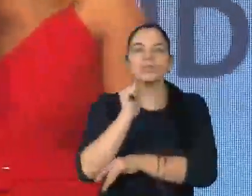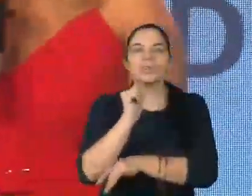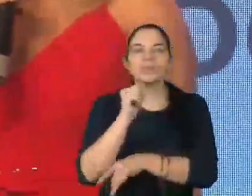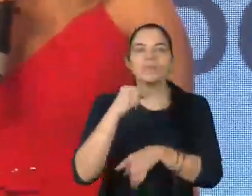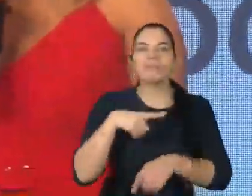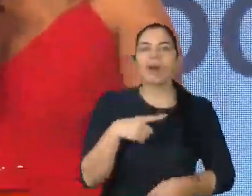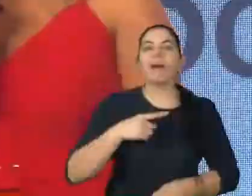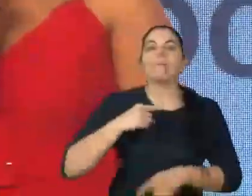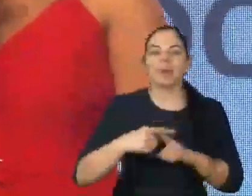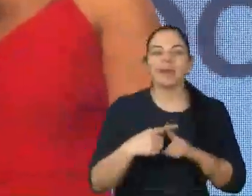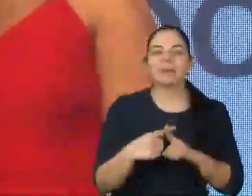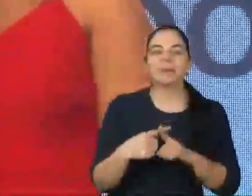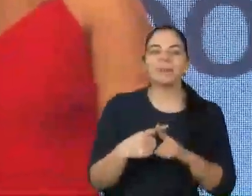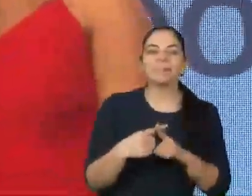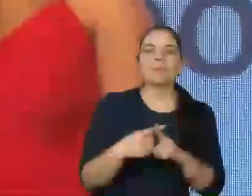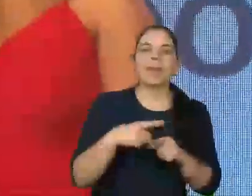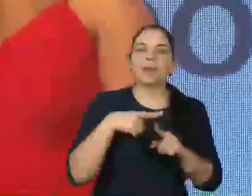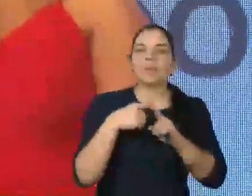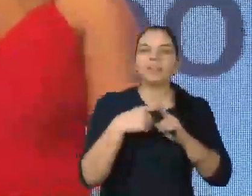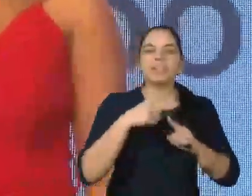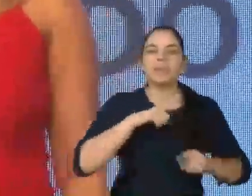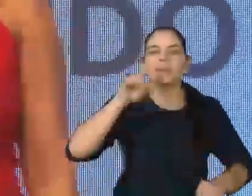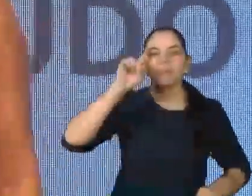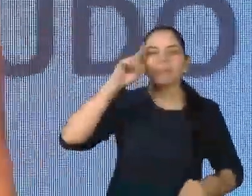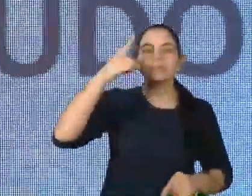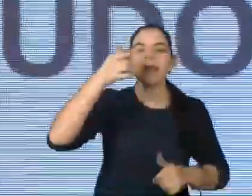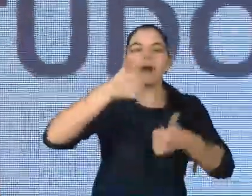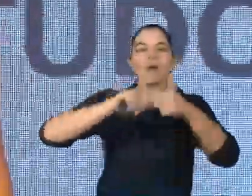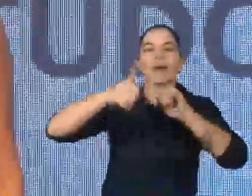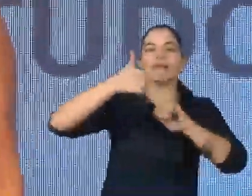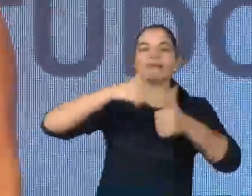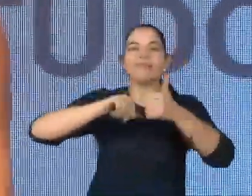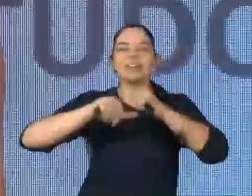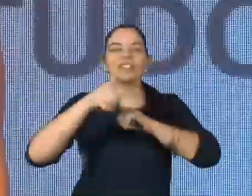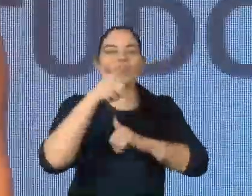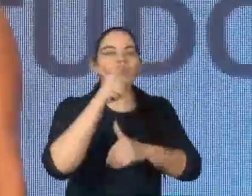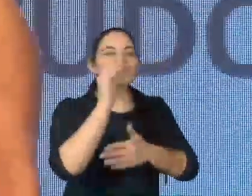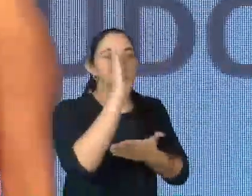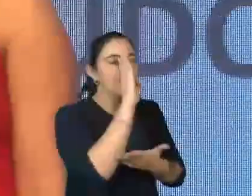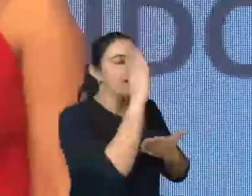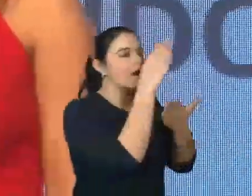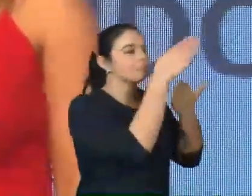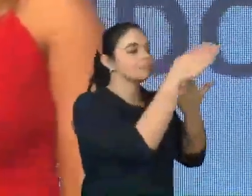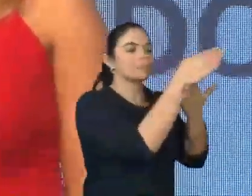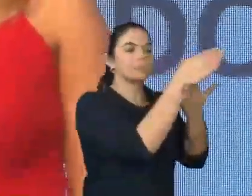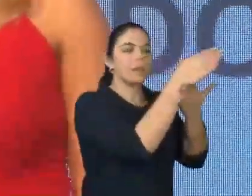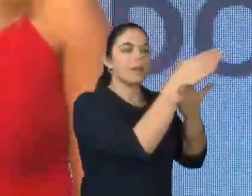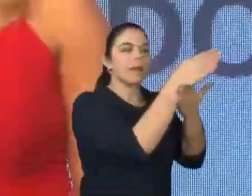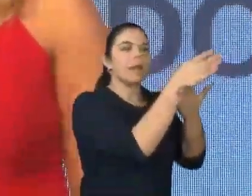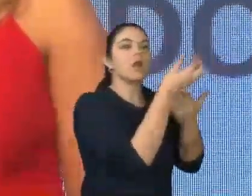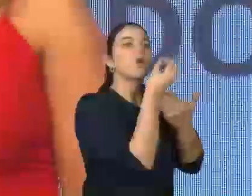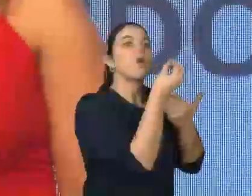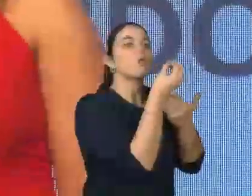por que foi possível? Porque nós temos que pensar na nossa qualidade de mediação. A gente tem que pensar em